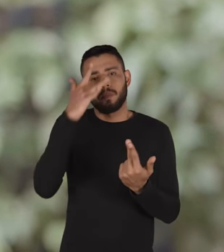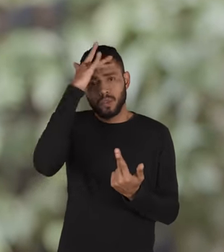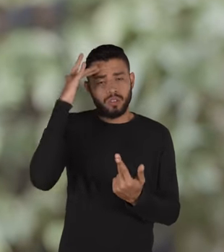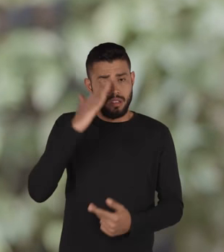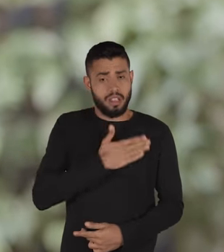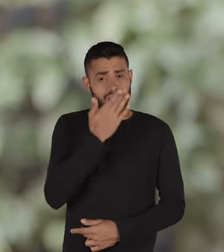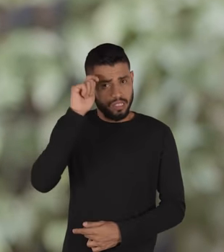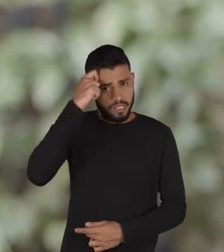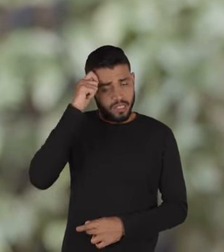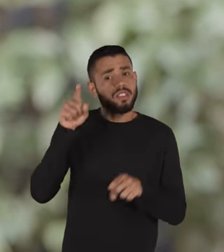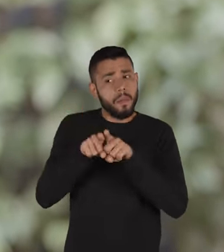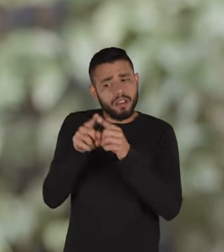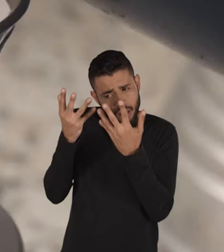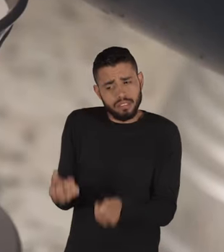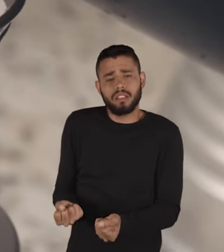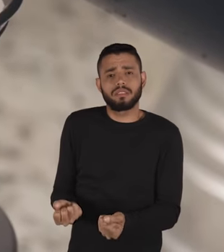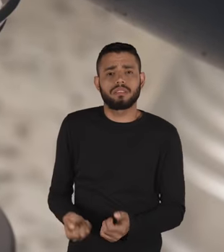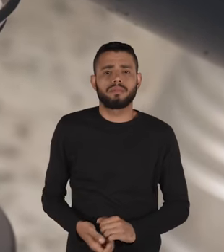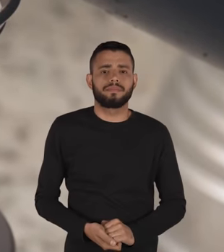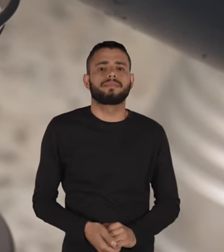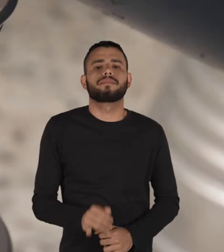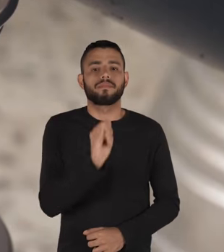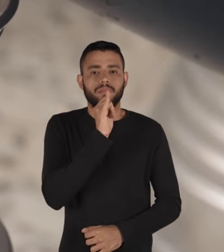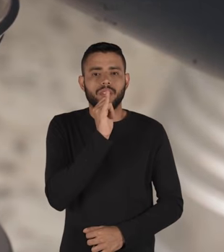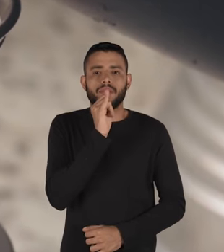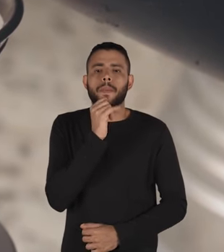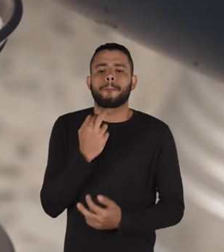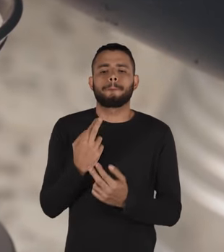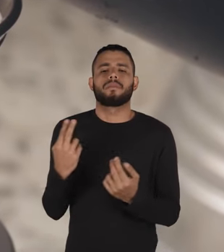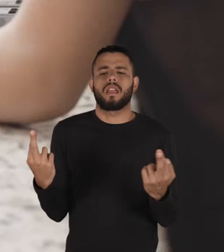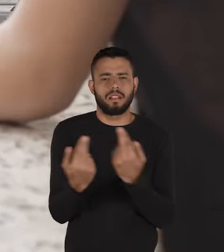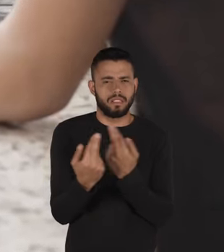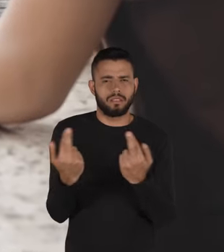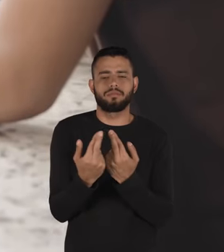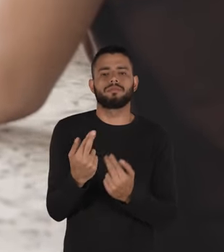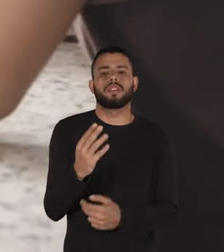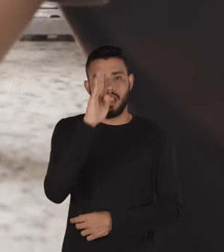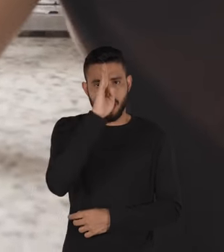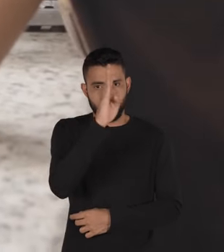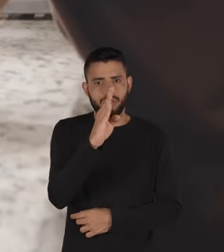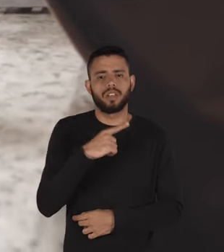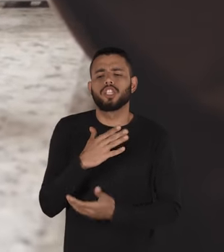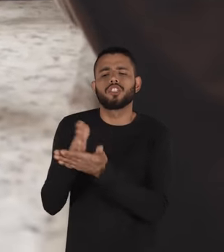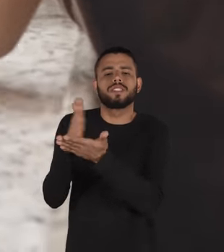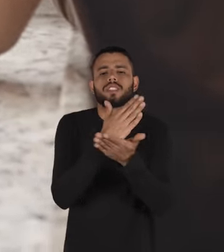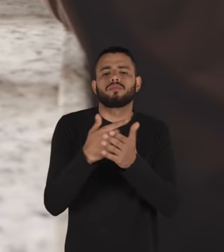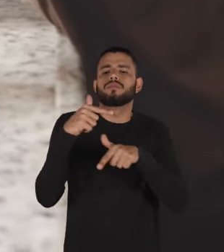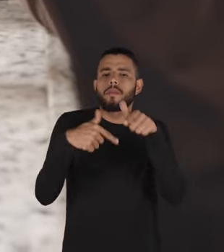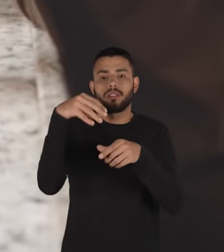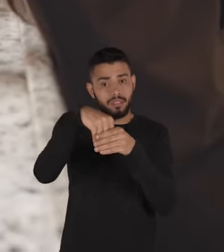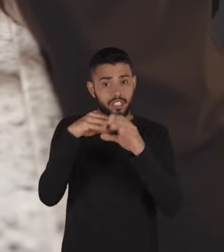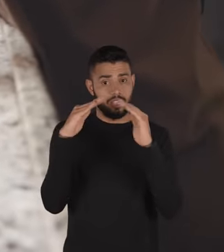alguém falar sobre a uma vez que você foi racista ouça Antônia por exemplo na relação heterossexual a divisão de